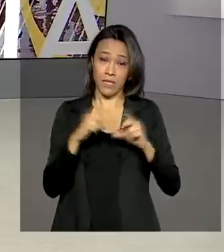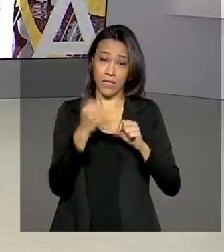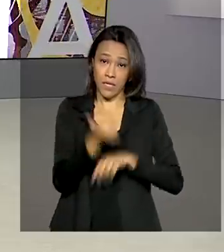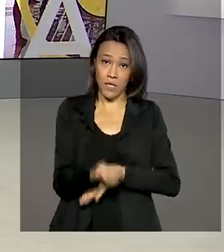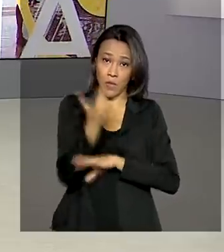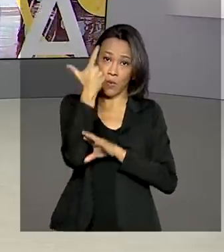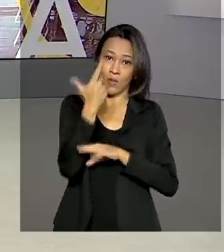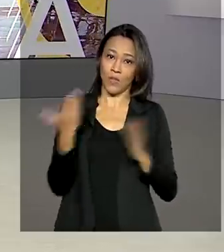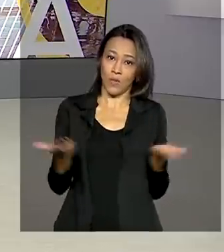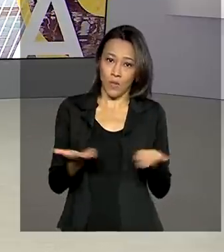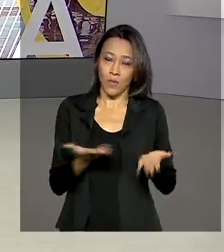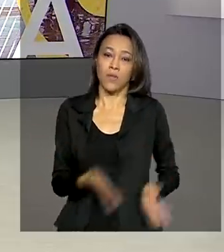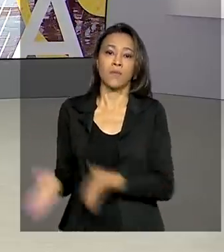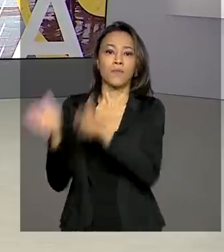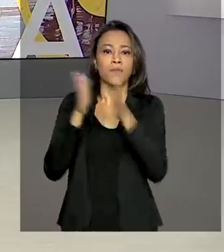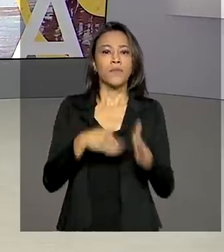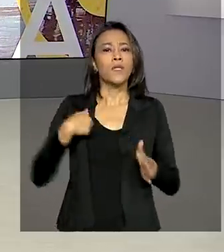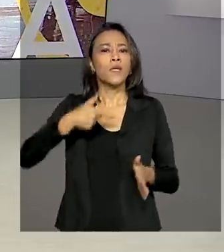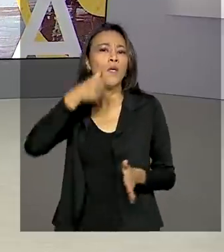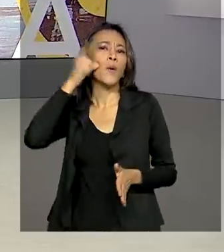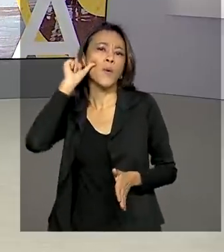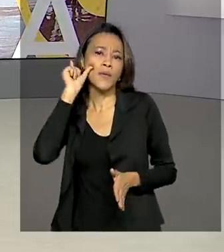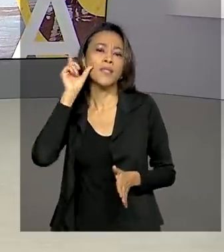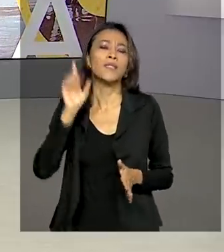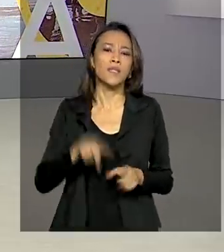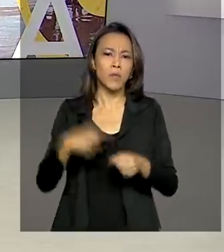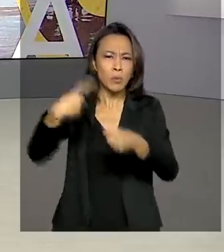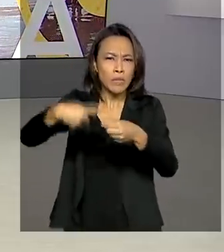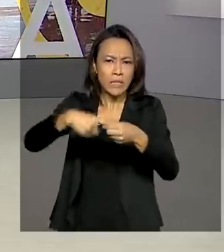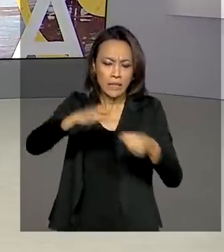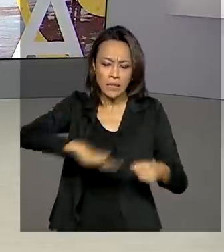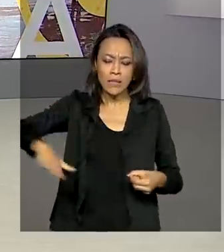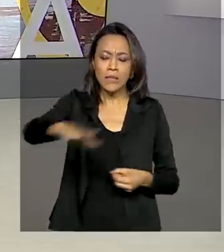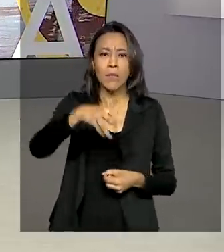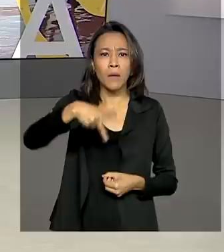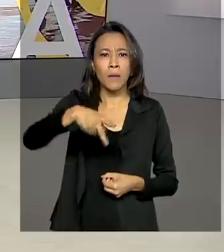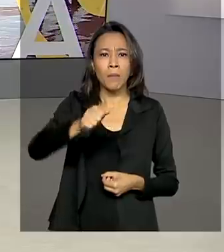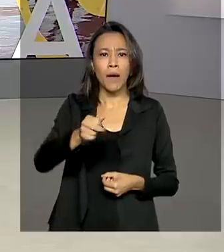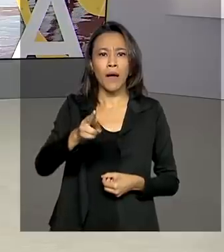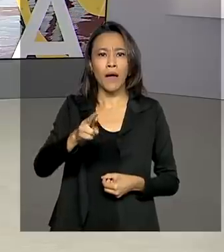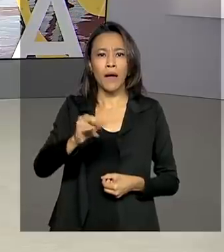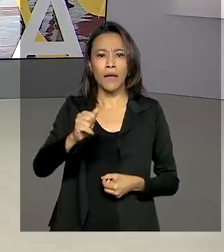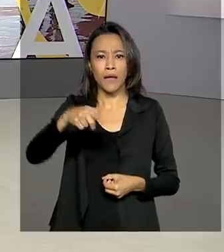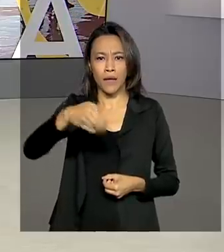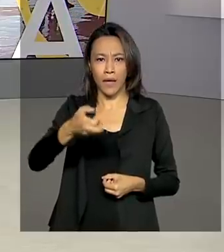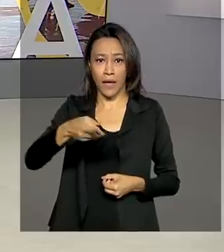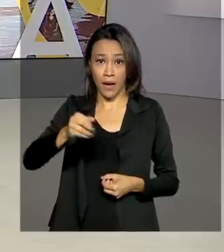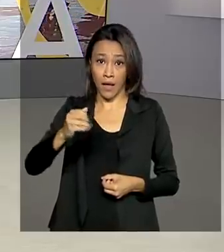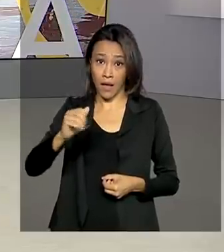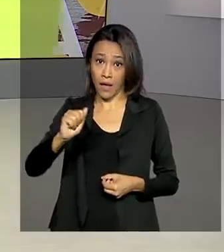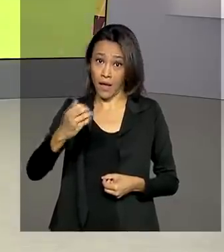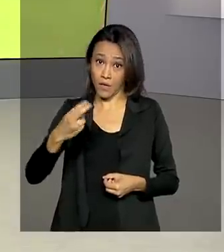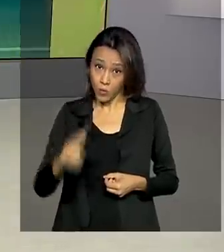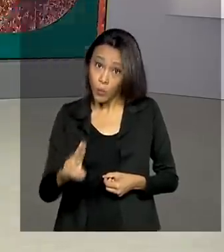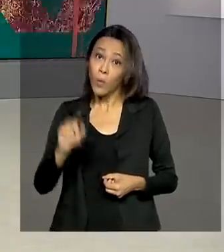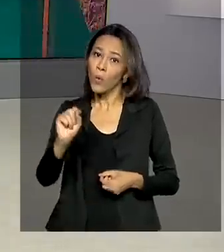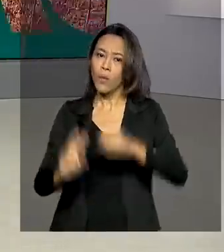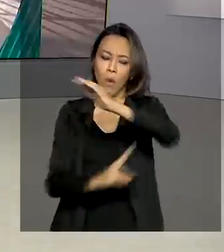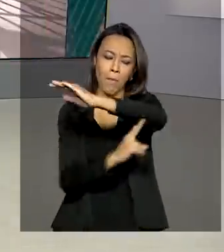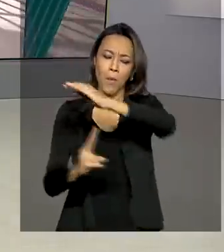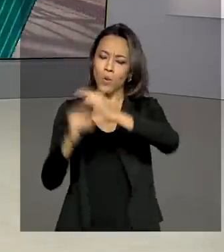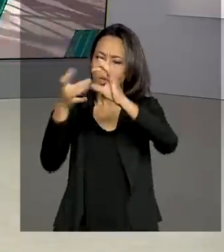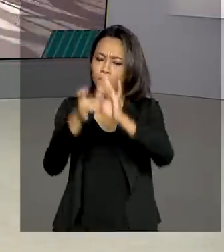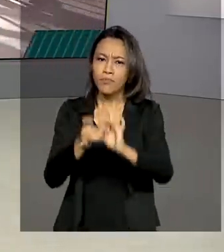E ontem, no município de Pariquera Sul, o presidente lançou o projeto de uma ponte para facilitar o deslocamento de moradores e